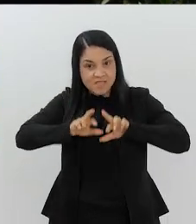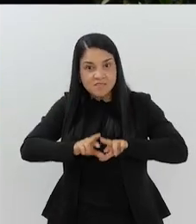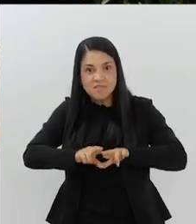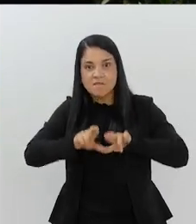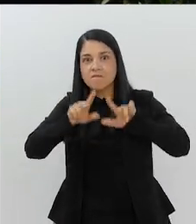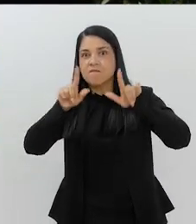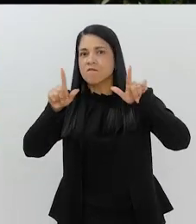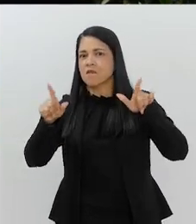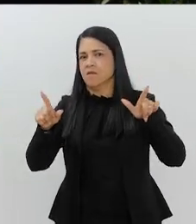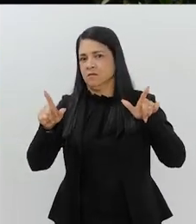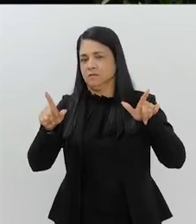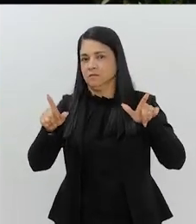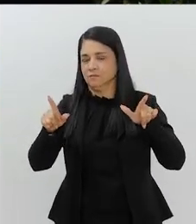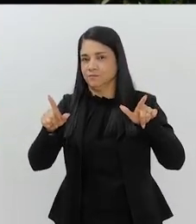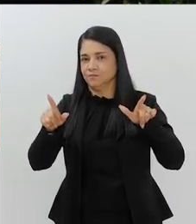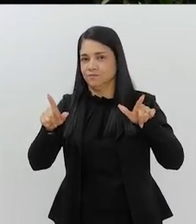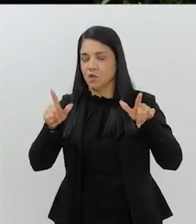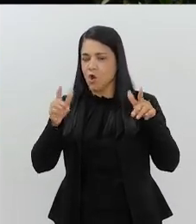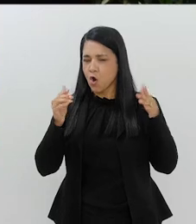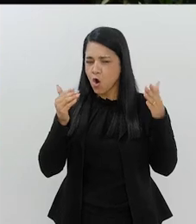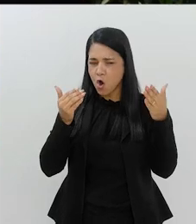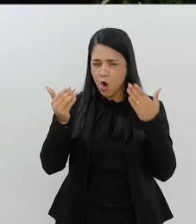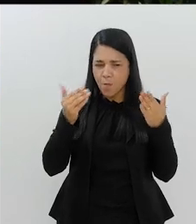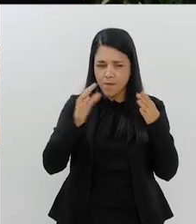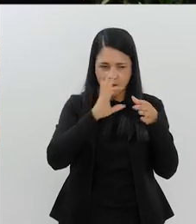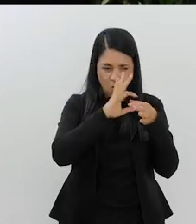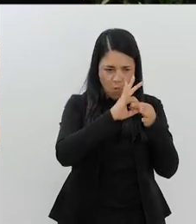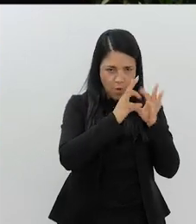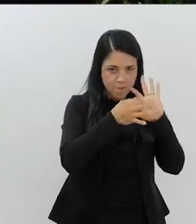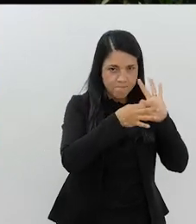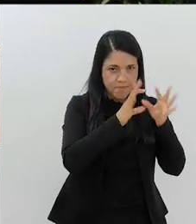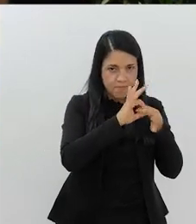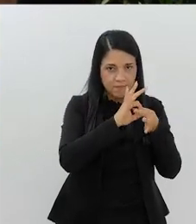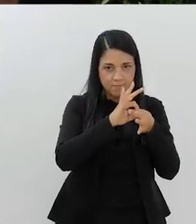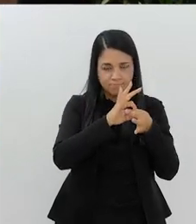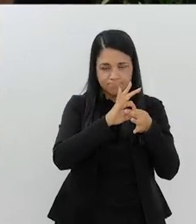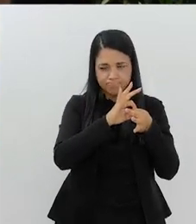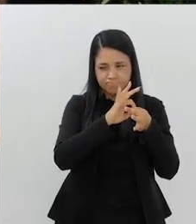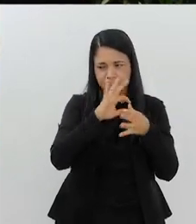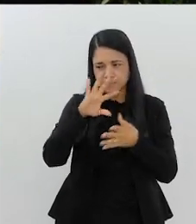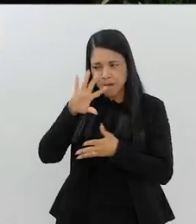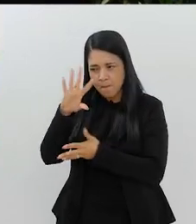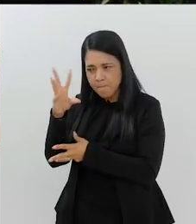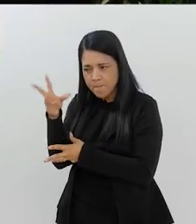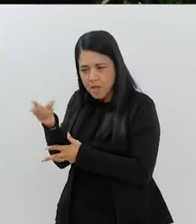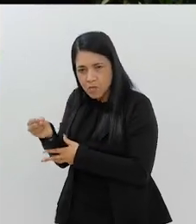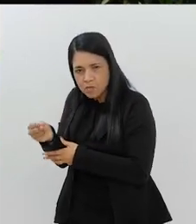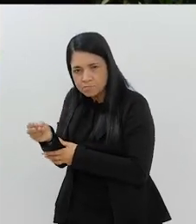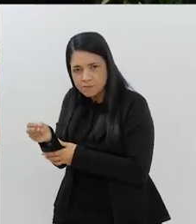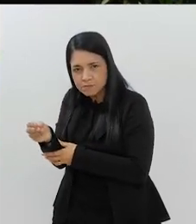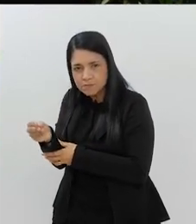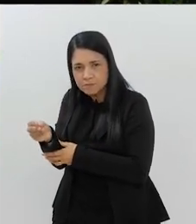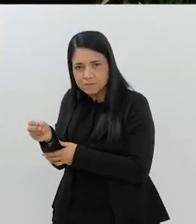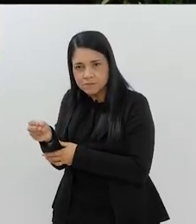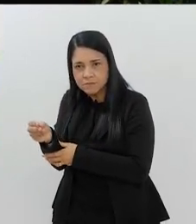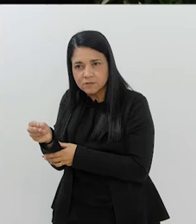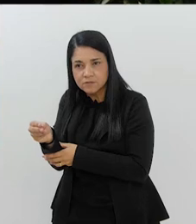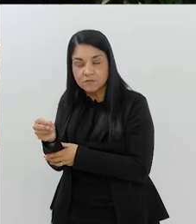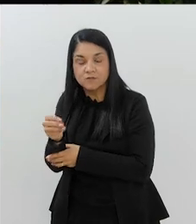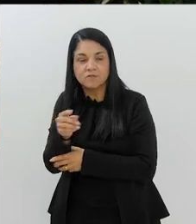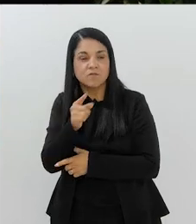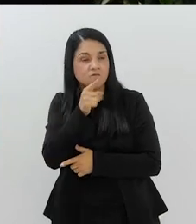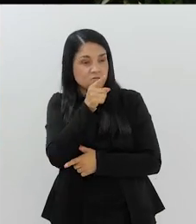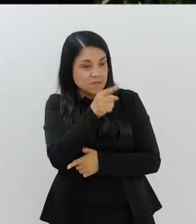díspare, é muito diferente você comparar a Olimpíada com a Paralimpíada,